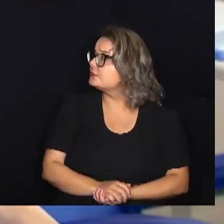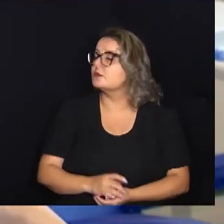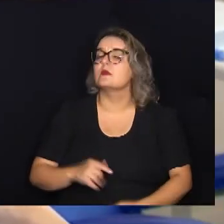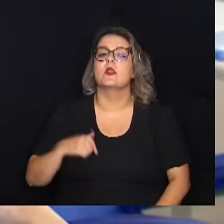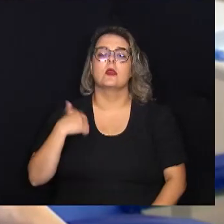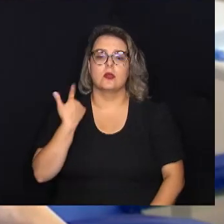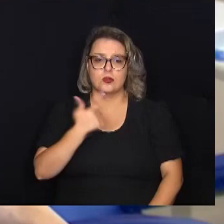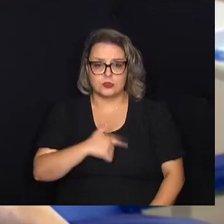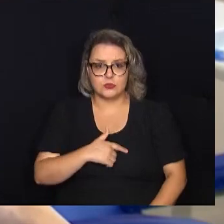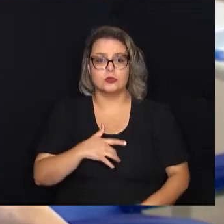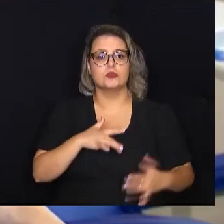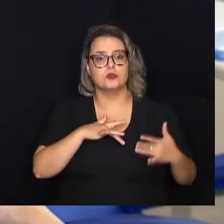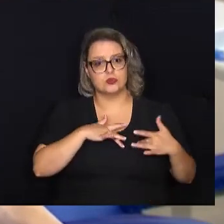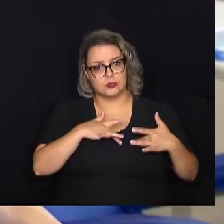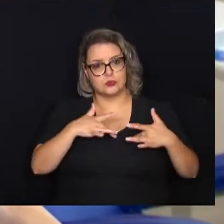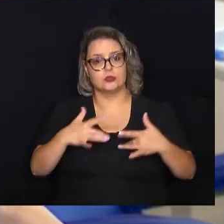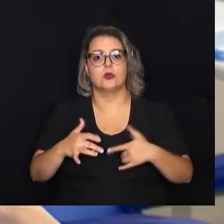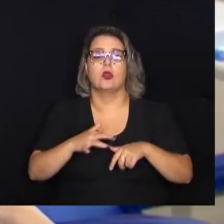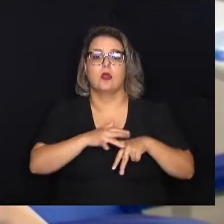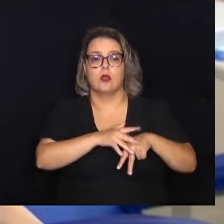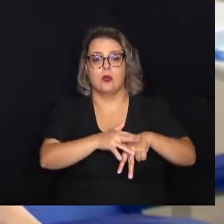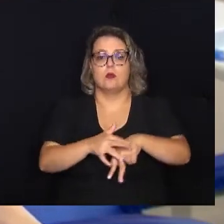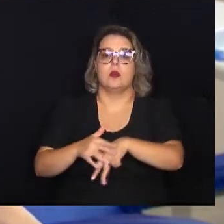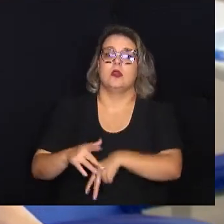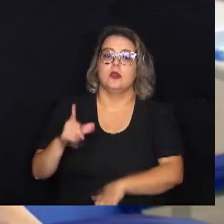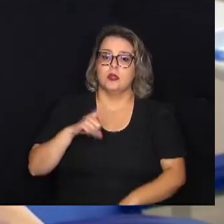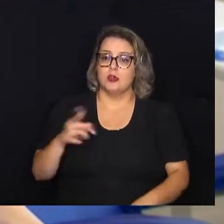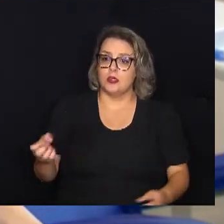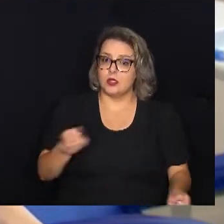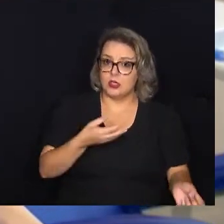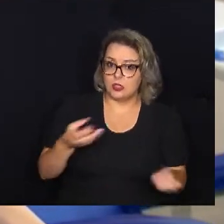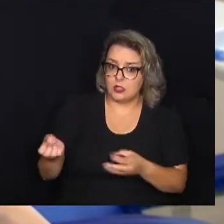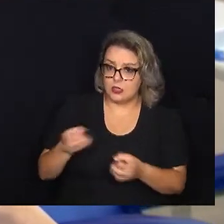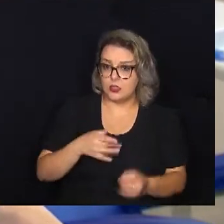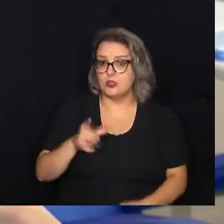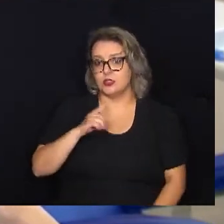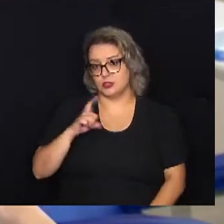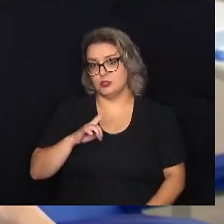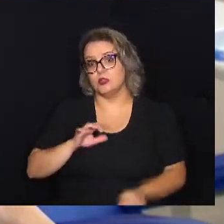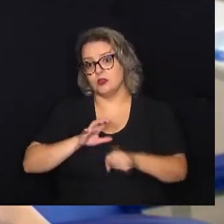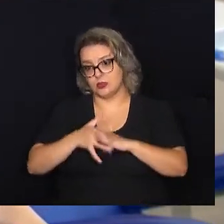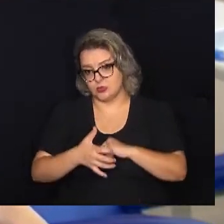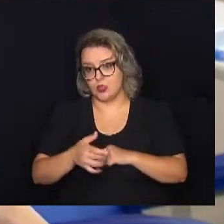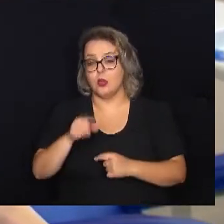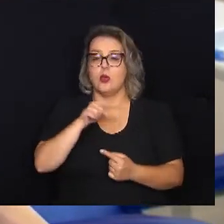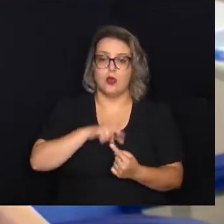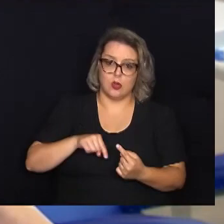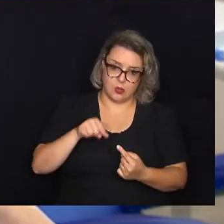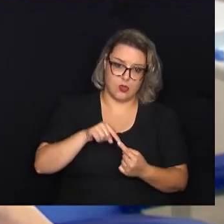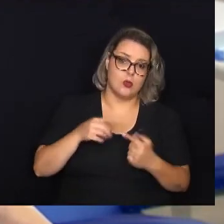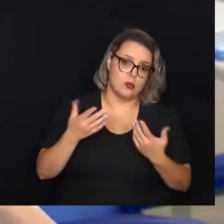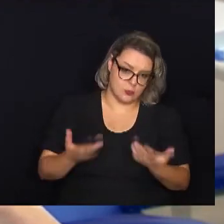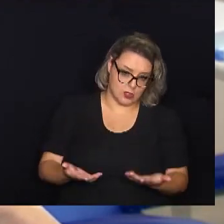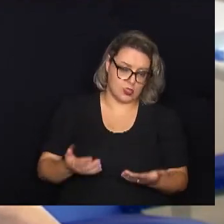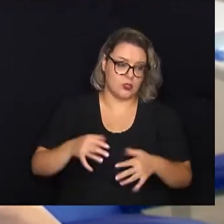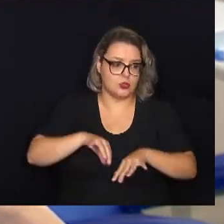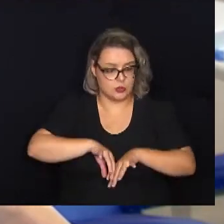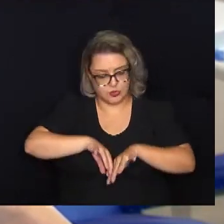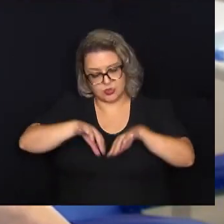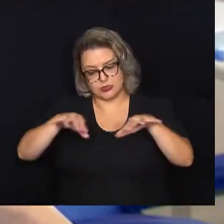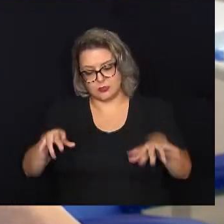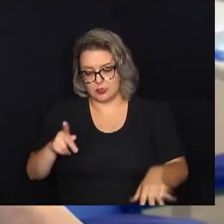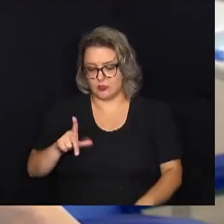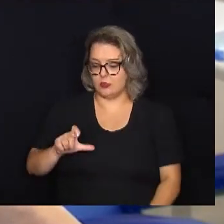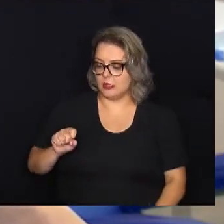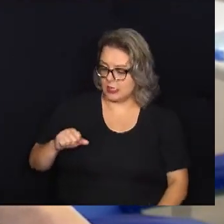daqueles pacientes que tinham recentemente tido Covid, né? Com o objetivo mesmo de separar o plasma e